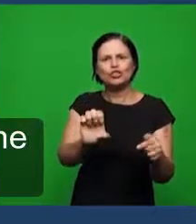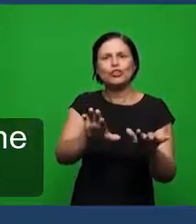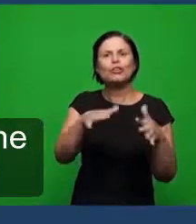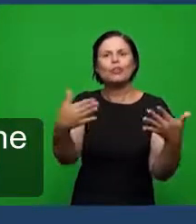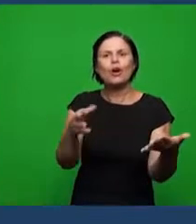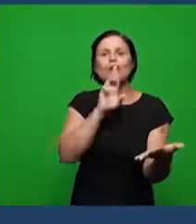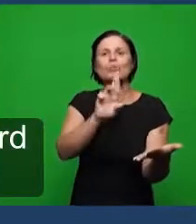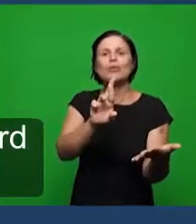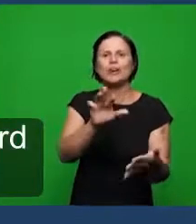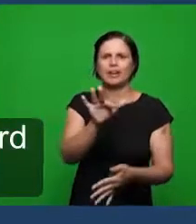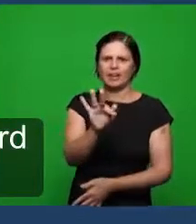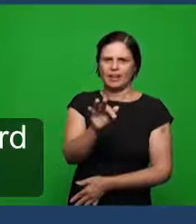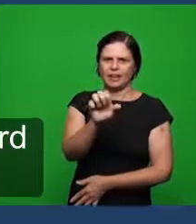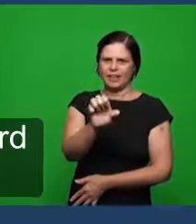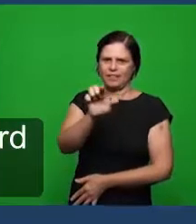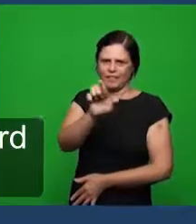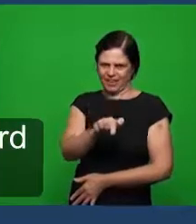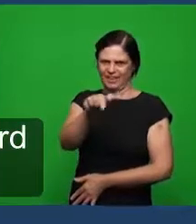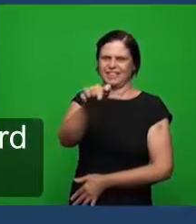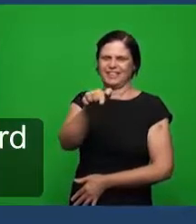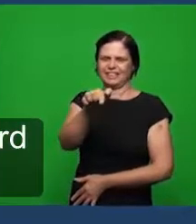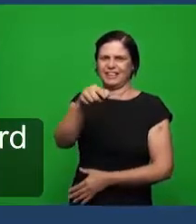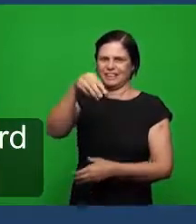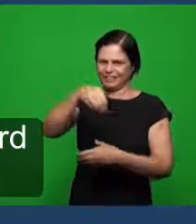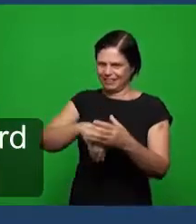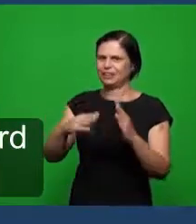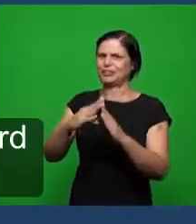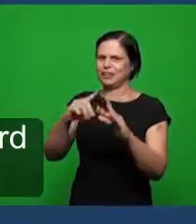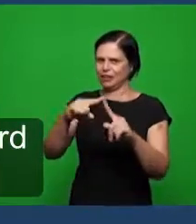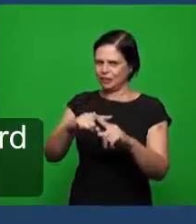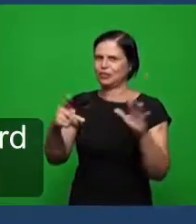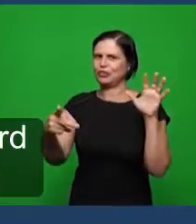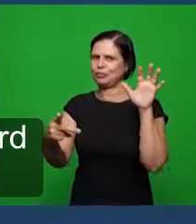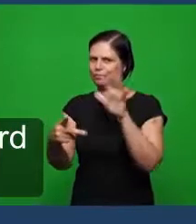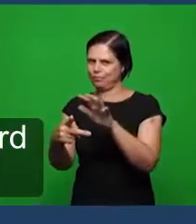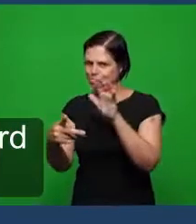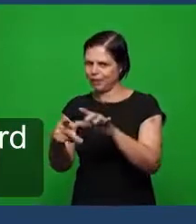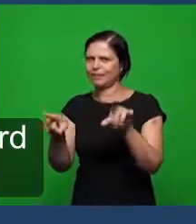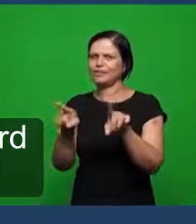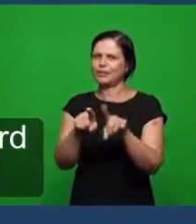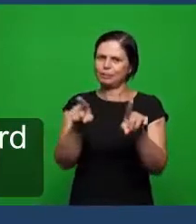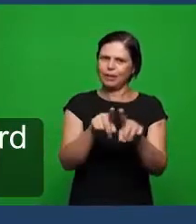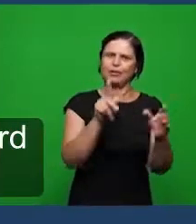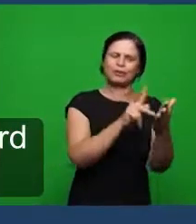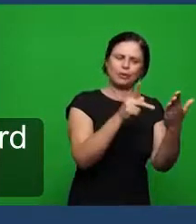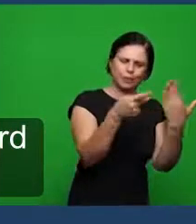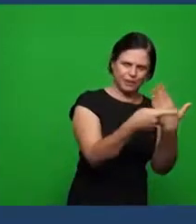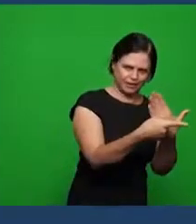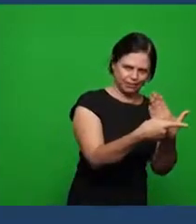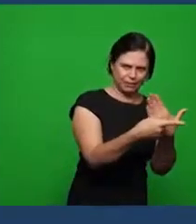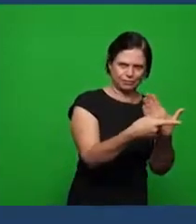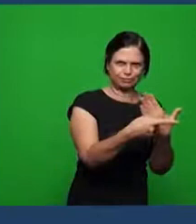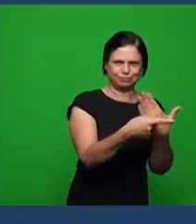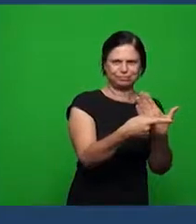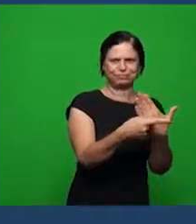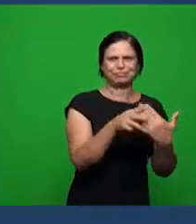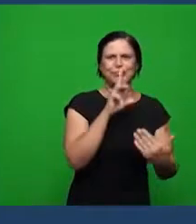na igreja em pérgamo e na parábola da grão de mostarda